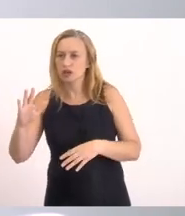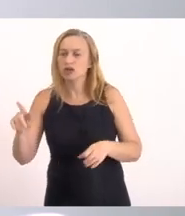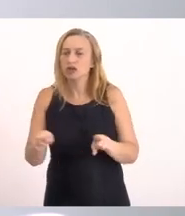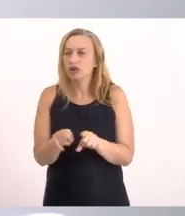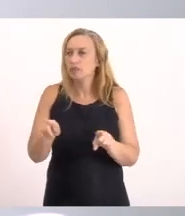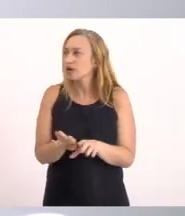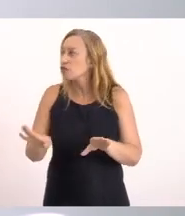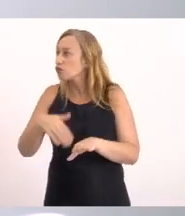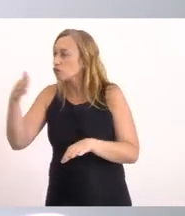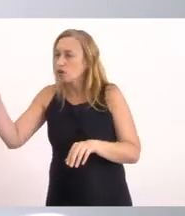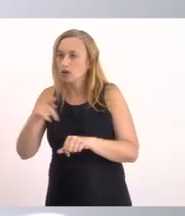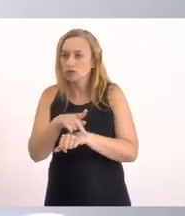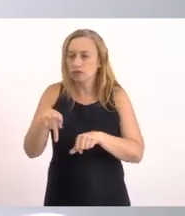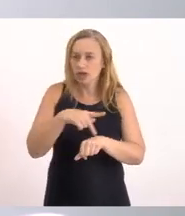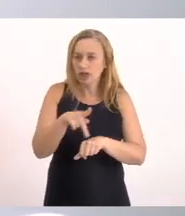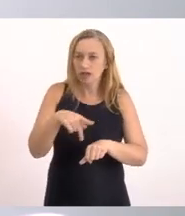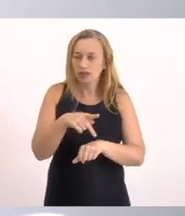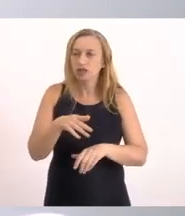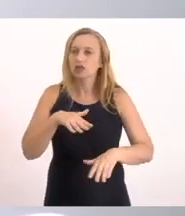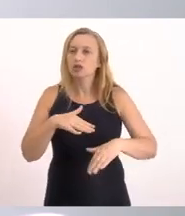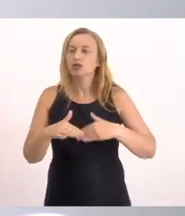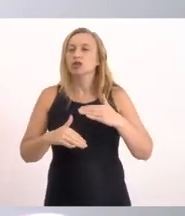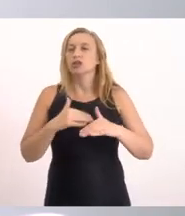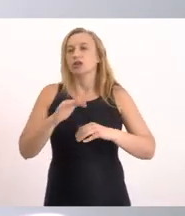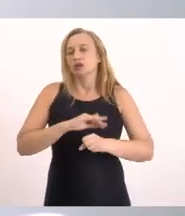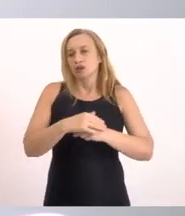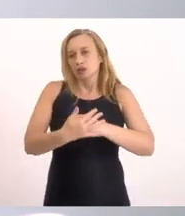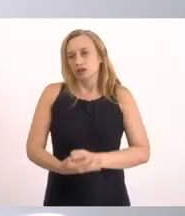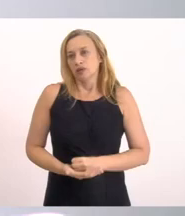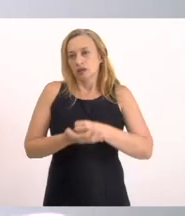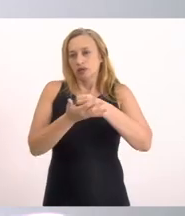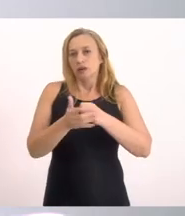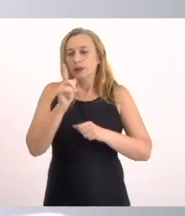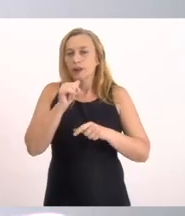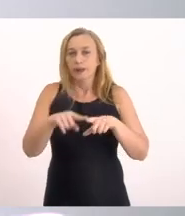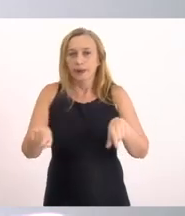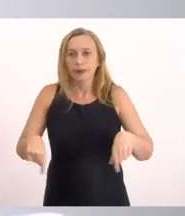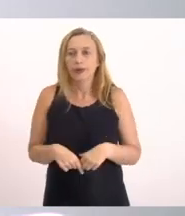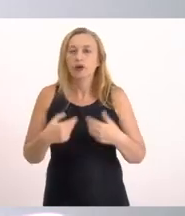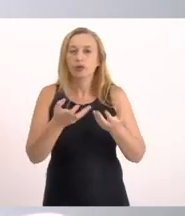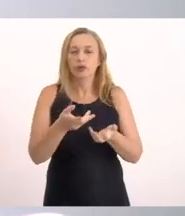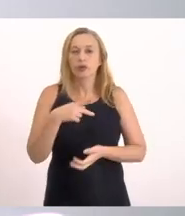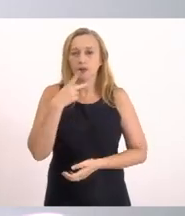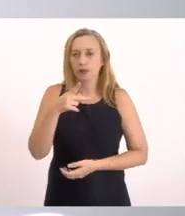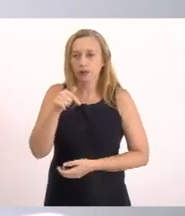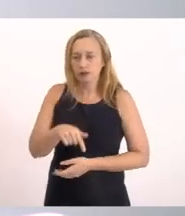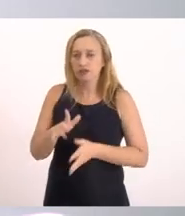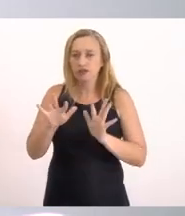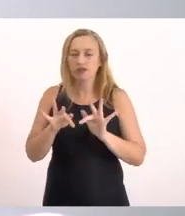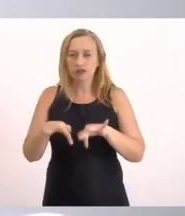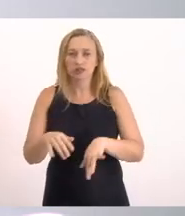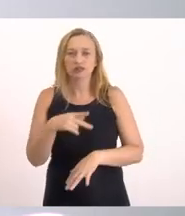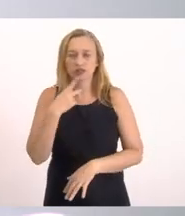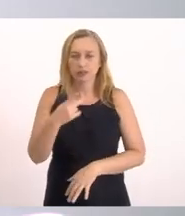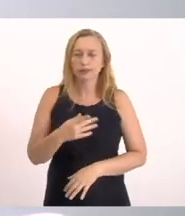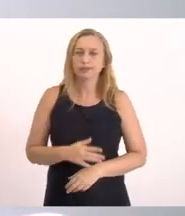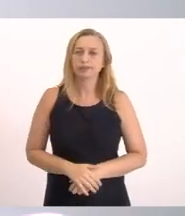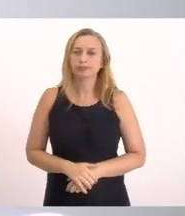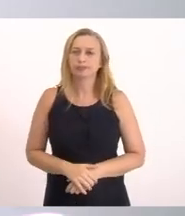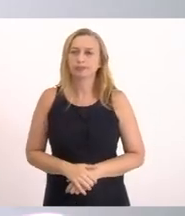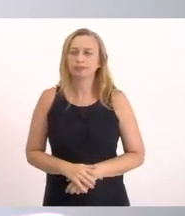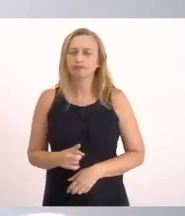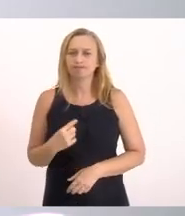E principalmente O desenvolvimento Sustentável Da lagoa Eu quero declarar aqui Encerrando a minha fala Que